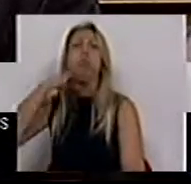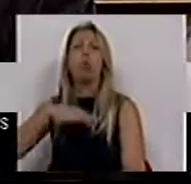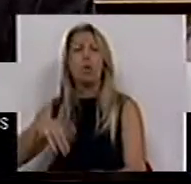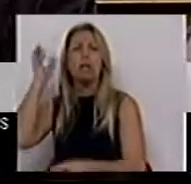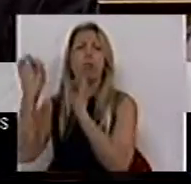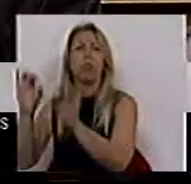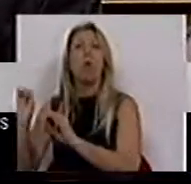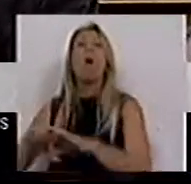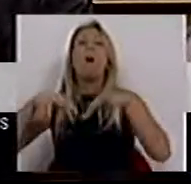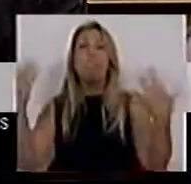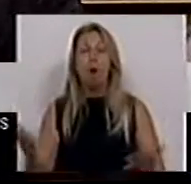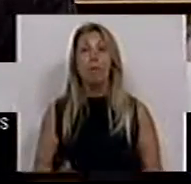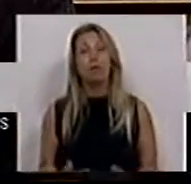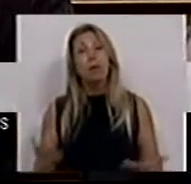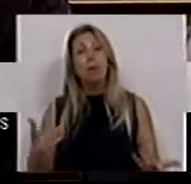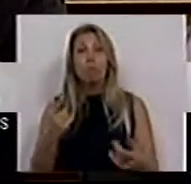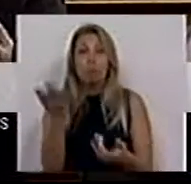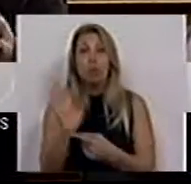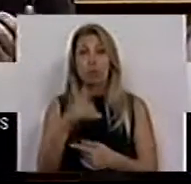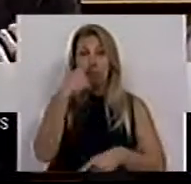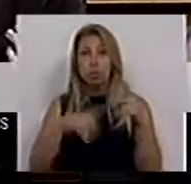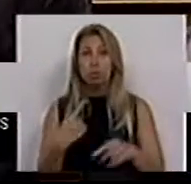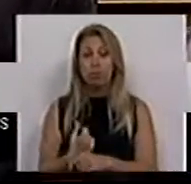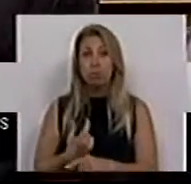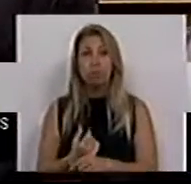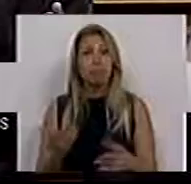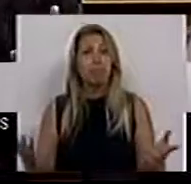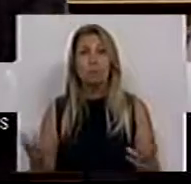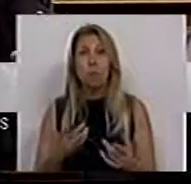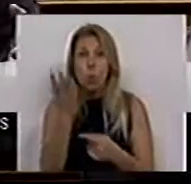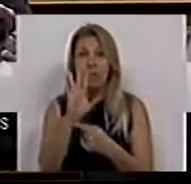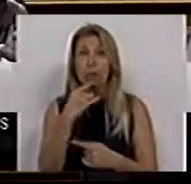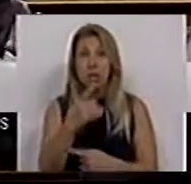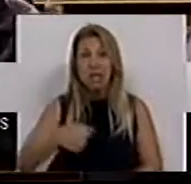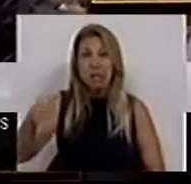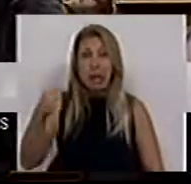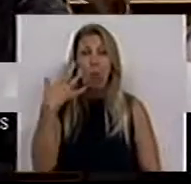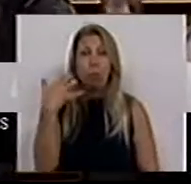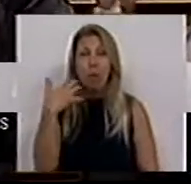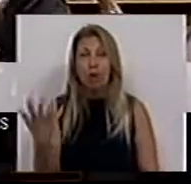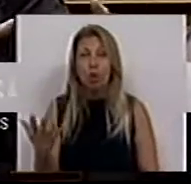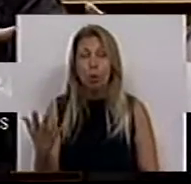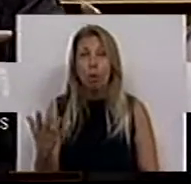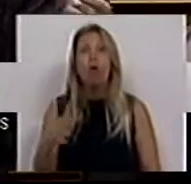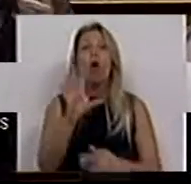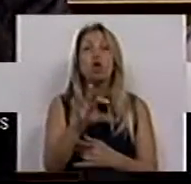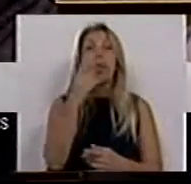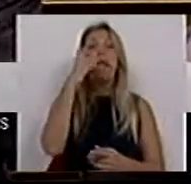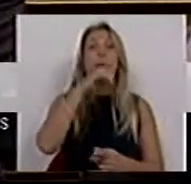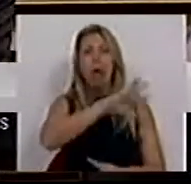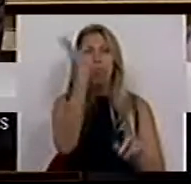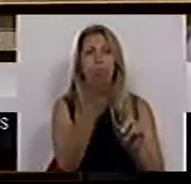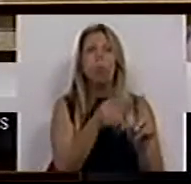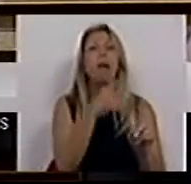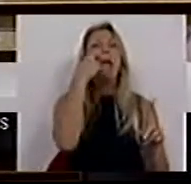por exemplo, no que toca ao consumidor, no exemplo que deu da taxa sobre o saco de plástico, na escolha entre punir quem consome ou